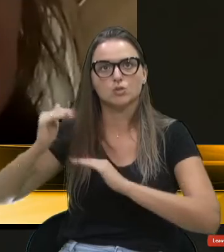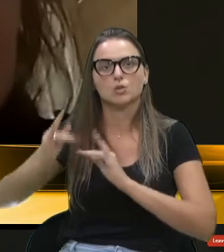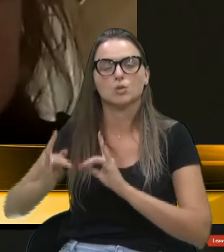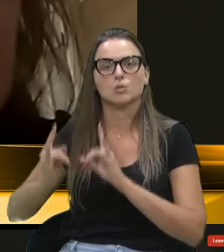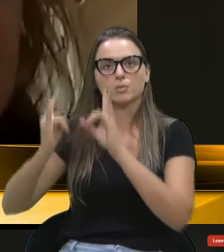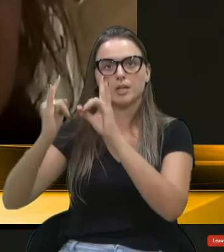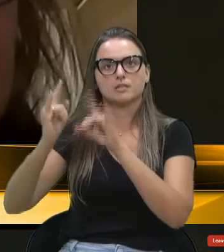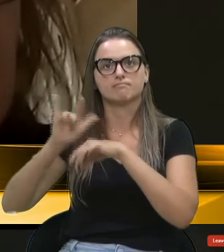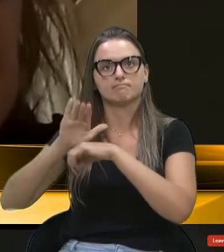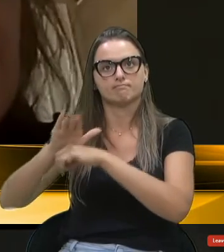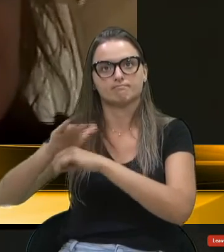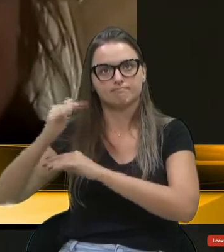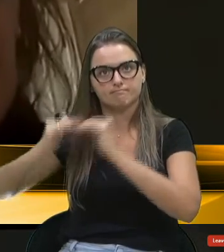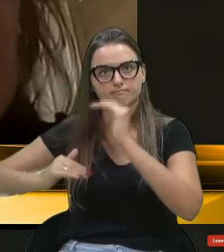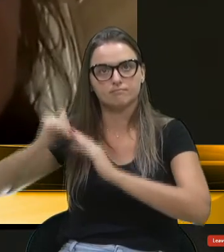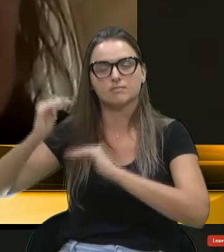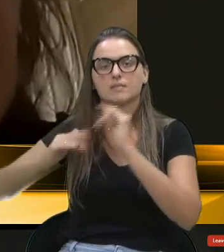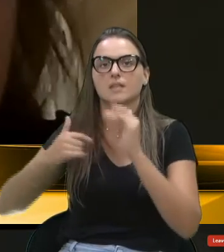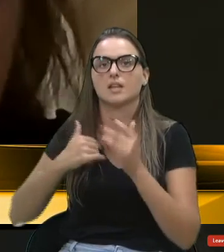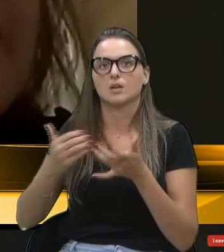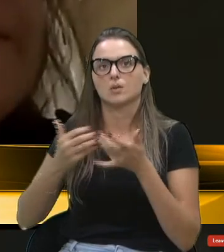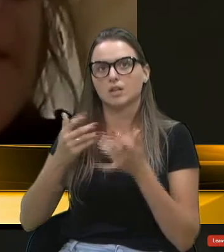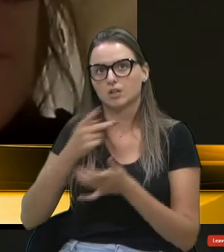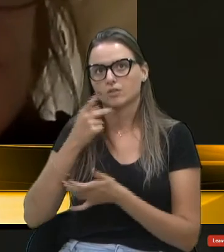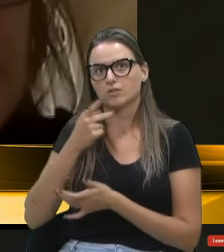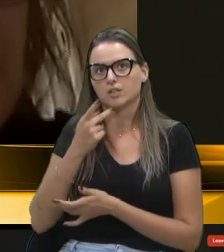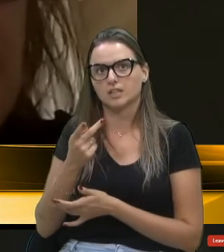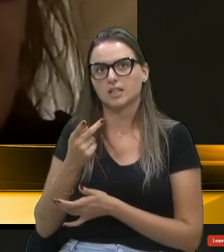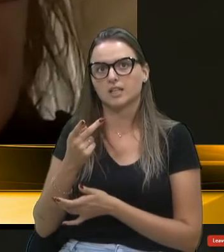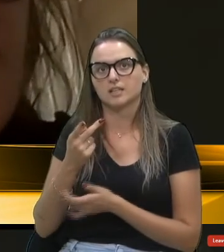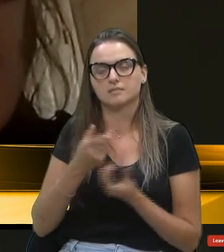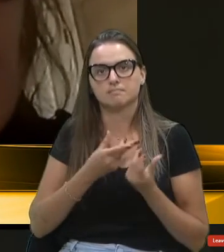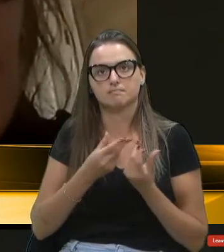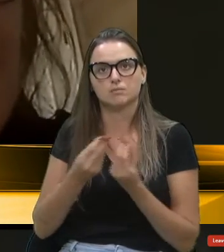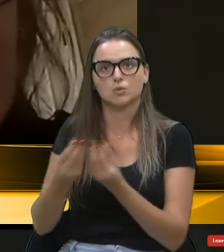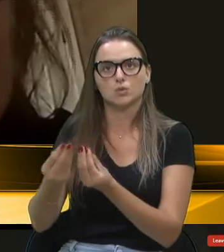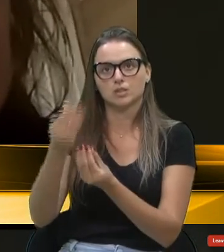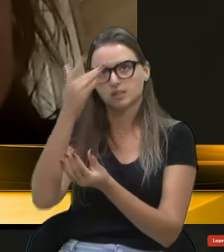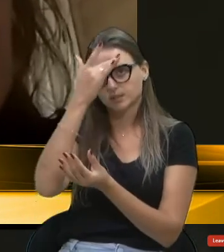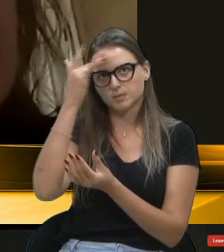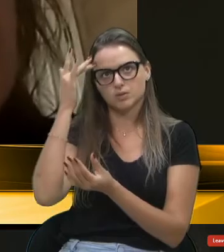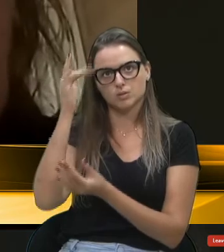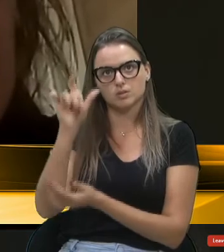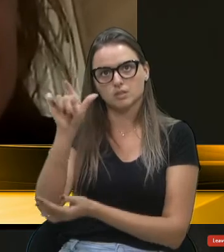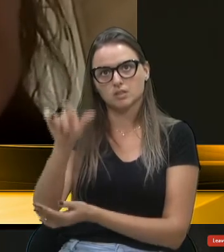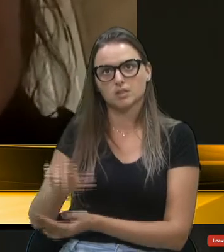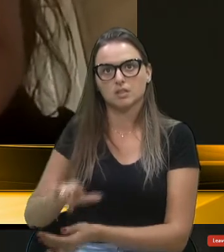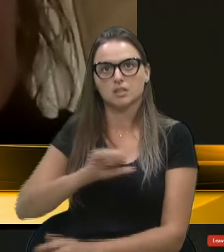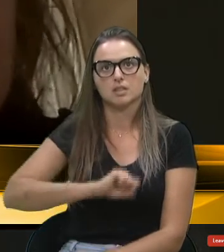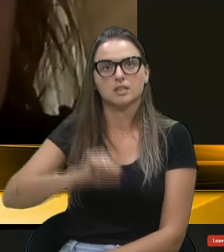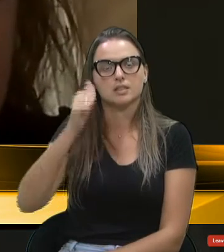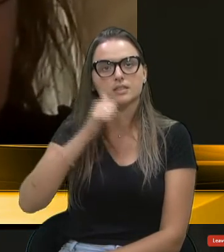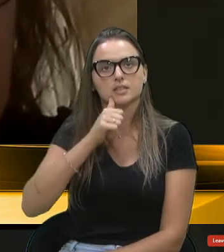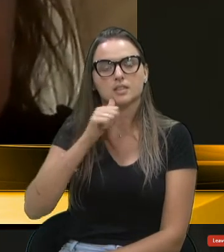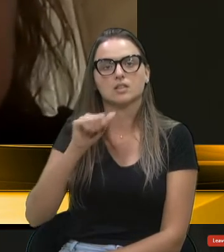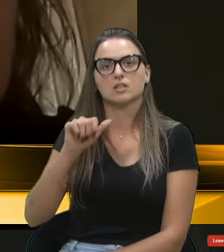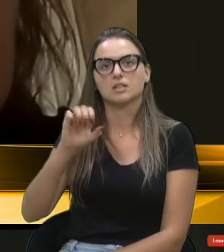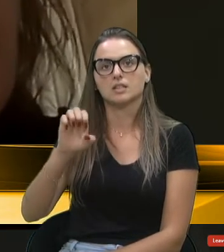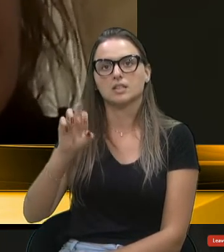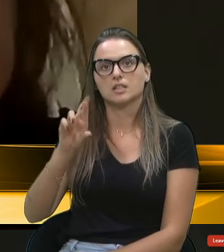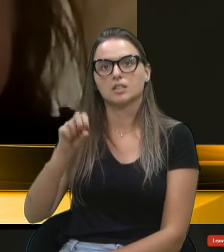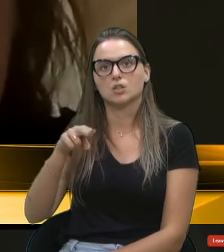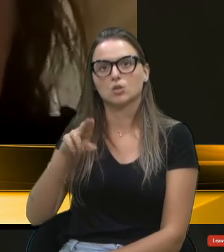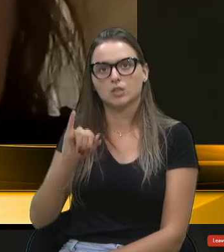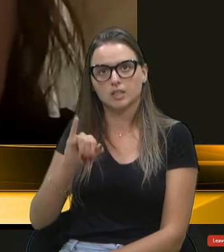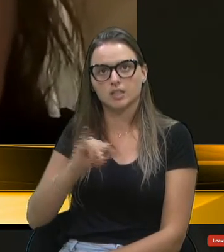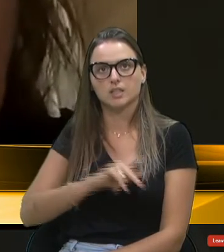ajudaram a construir. Eu quero aqui falar, entre tantos, na pessoa da senhora Eronique Klipper, que foi